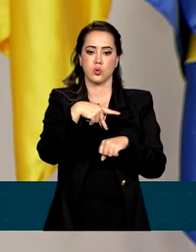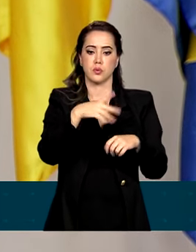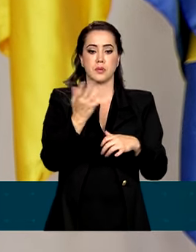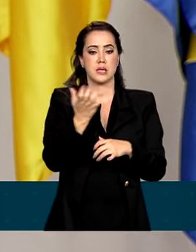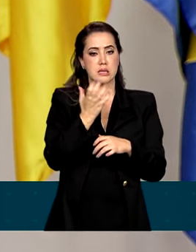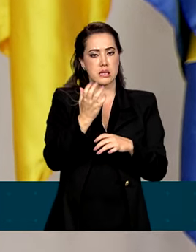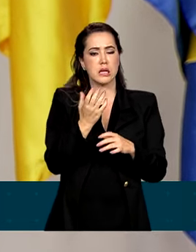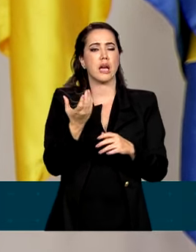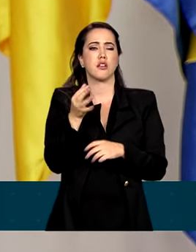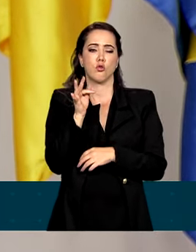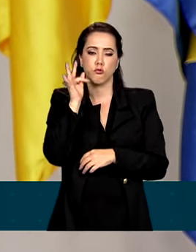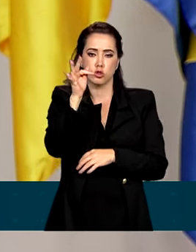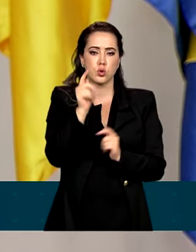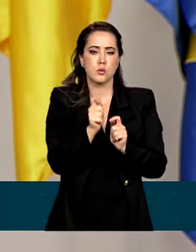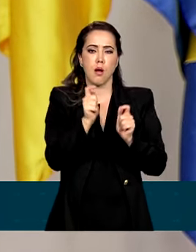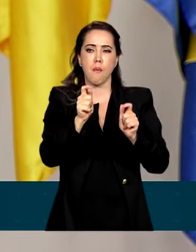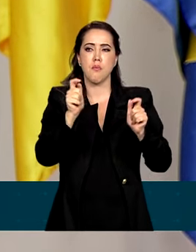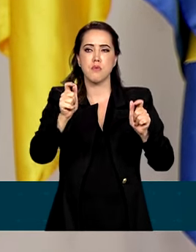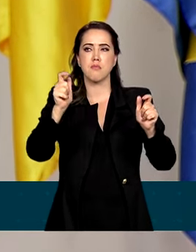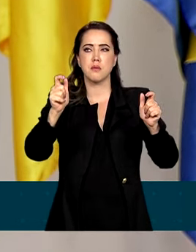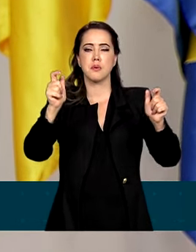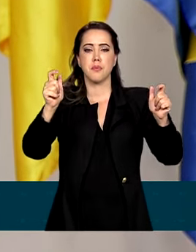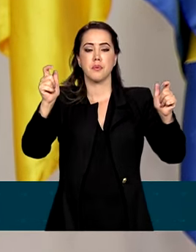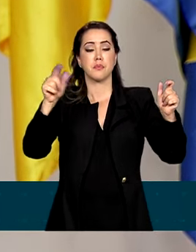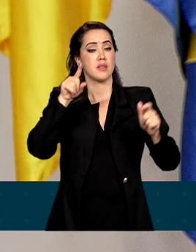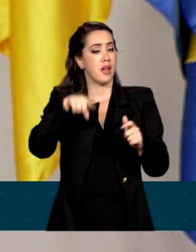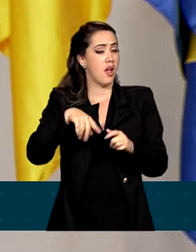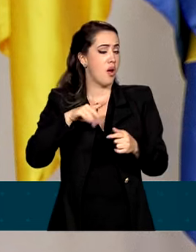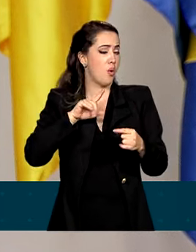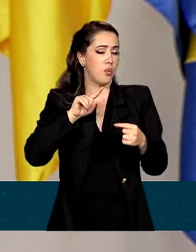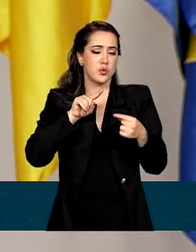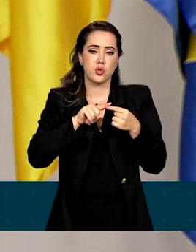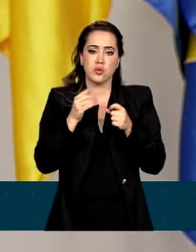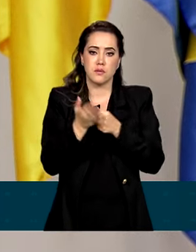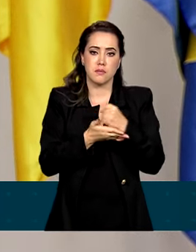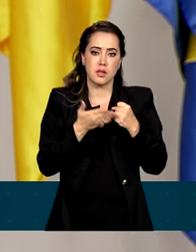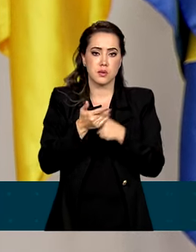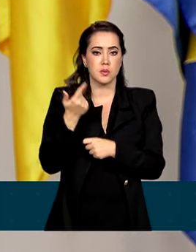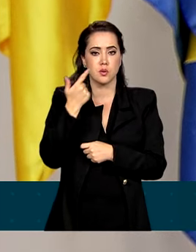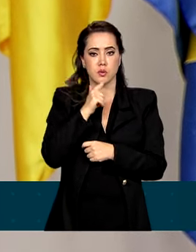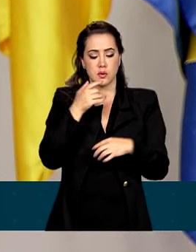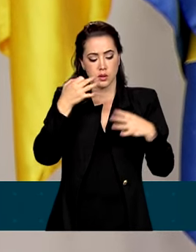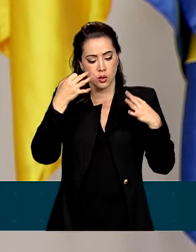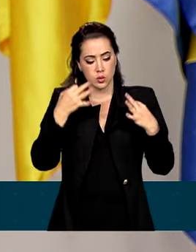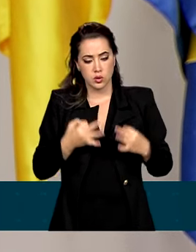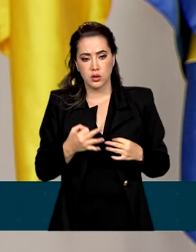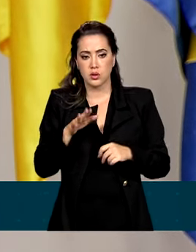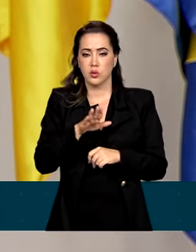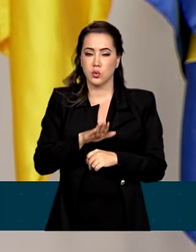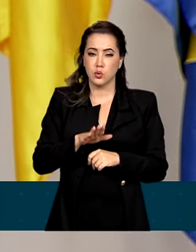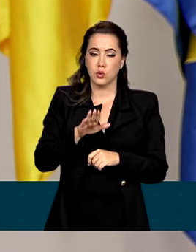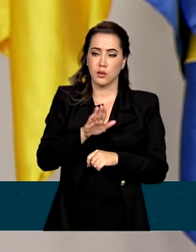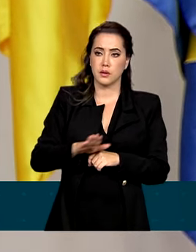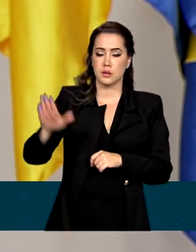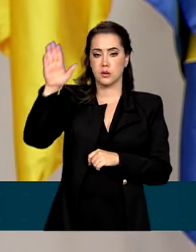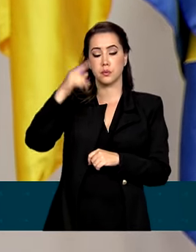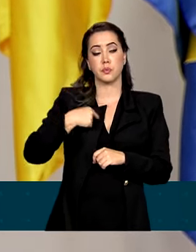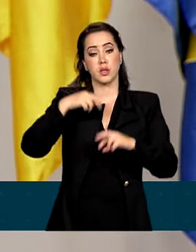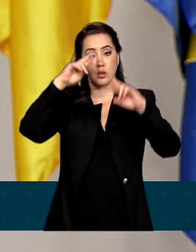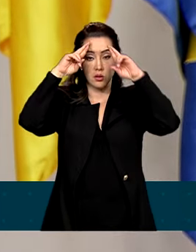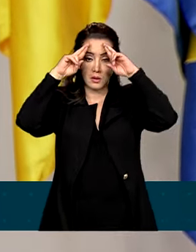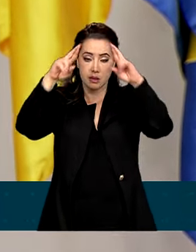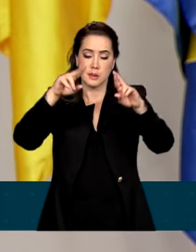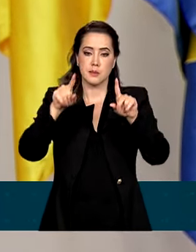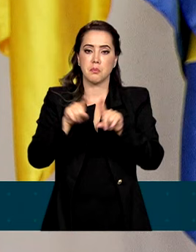pretendam grandiosas. São peça fundamental para a garantia do interesse da integridade nacional. Tenho respeito e mesmo